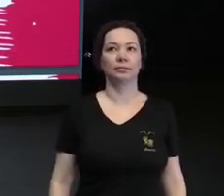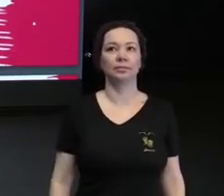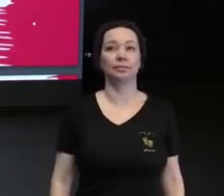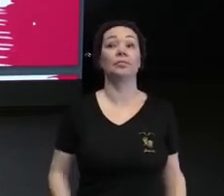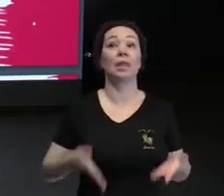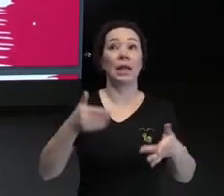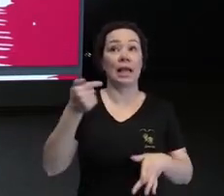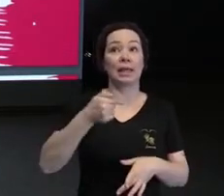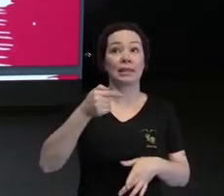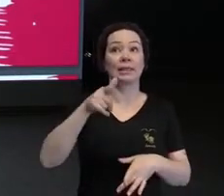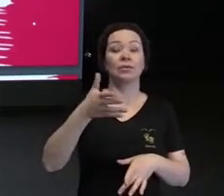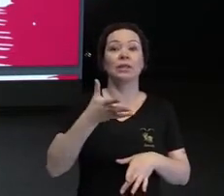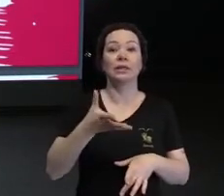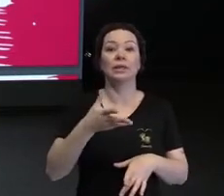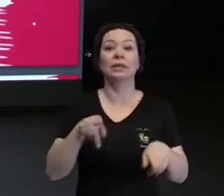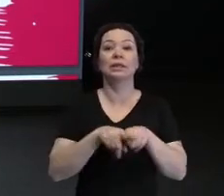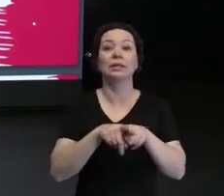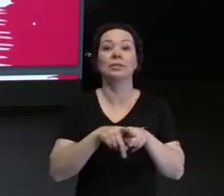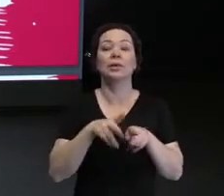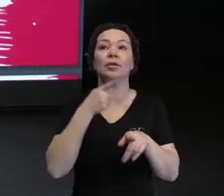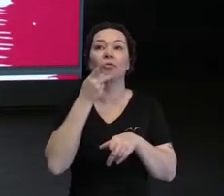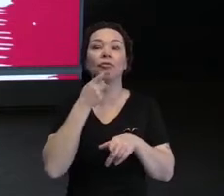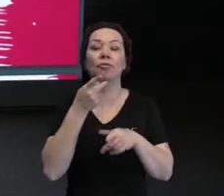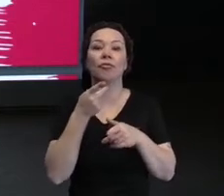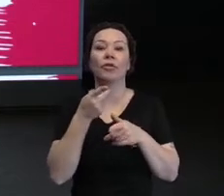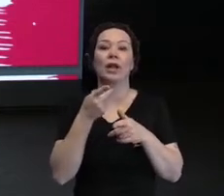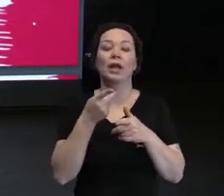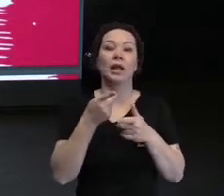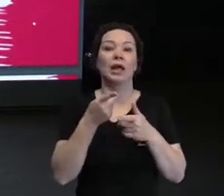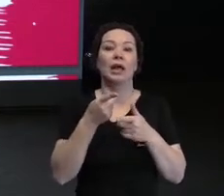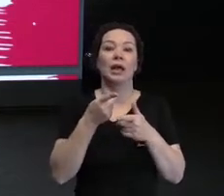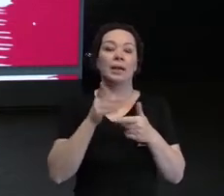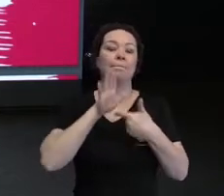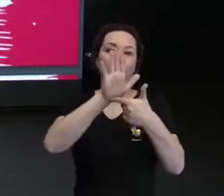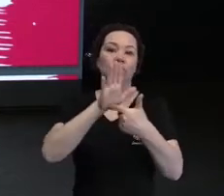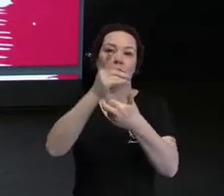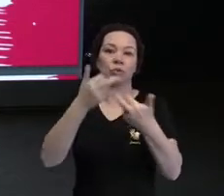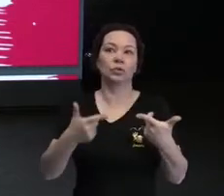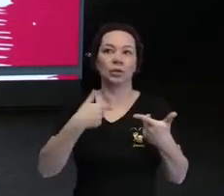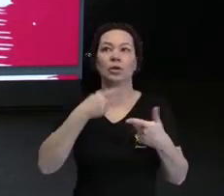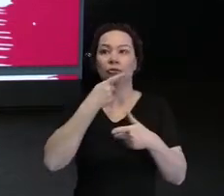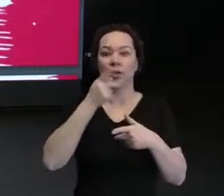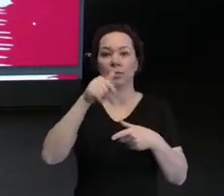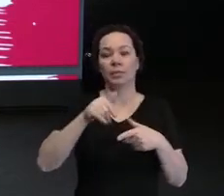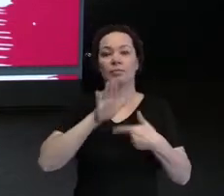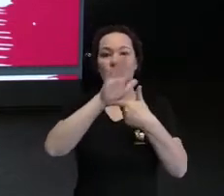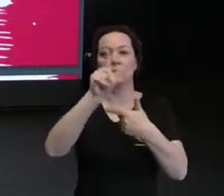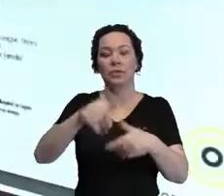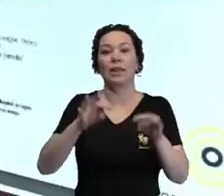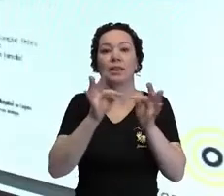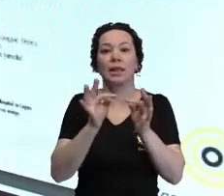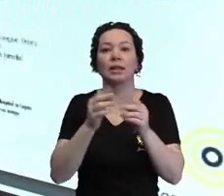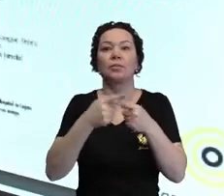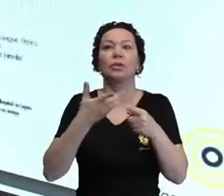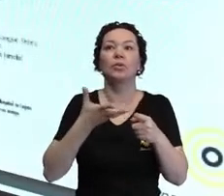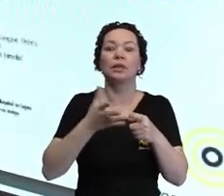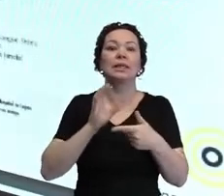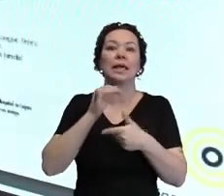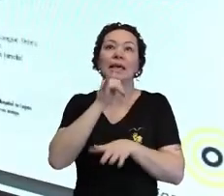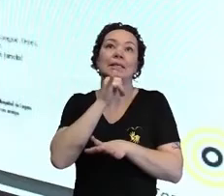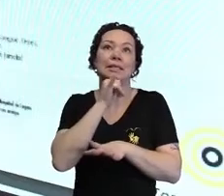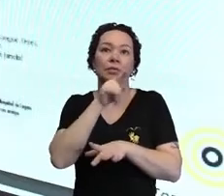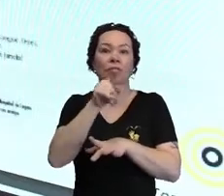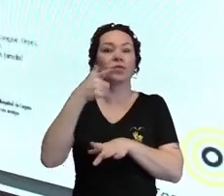E aqui, eu queria trazer algumas ações, por isso que eu falei que a minha apresentação é técnica. Eu queria trazer alguns exemplos,